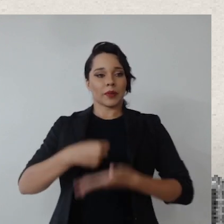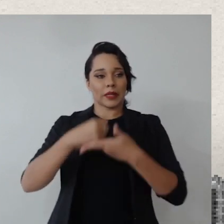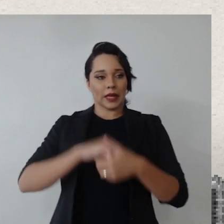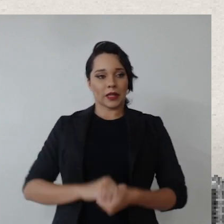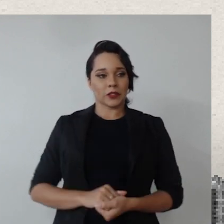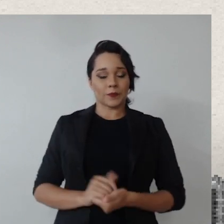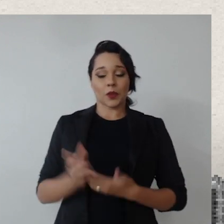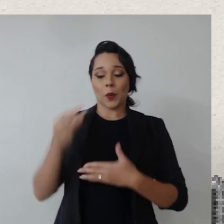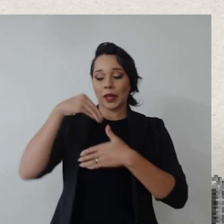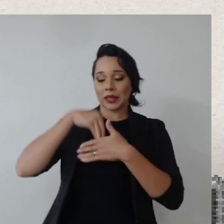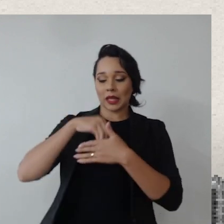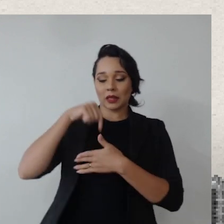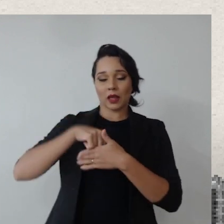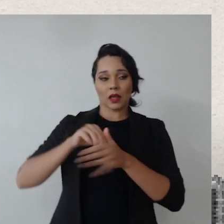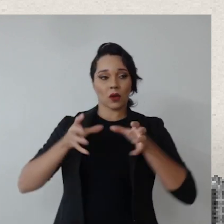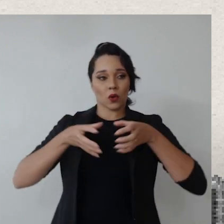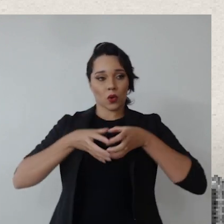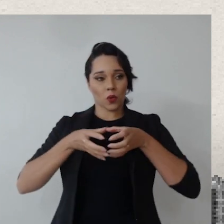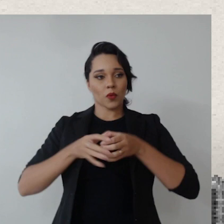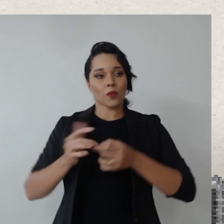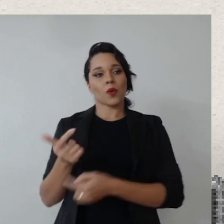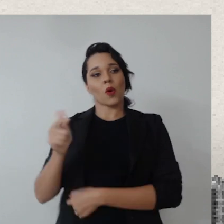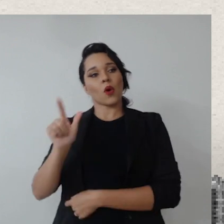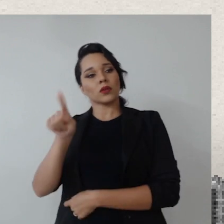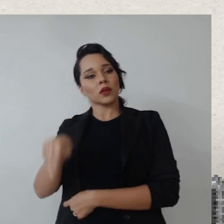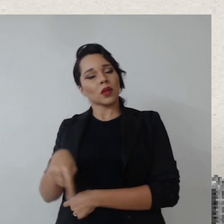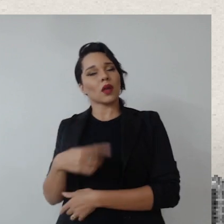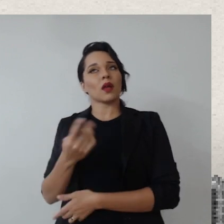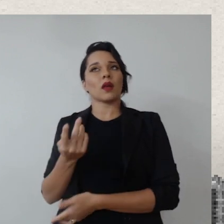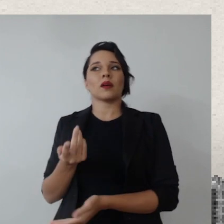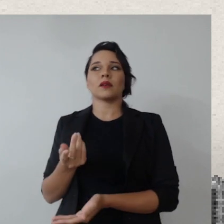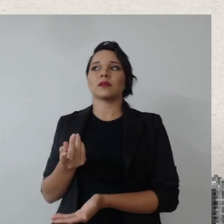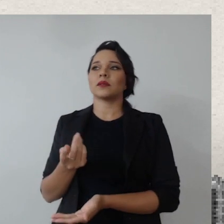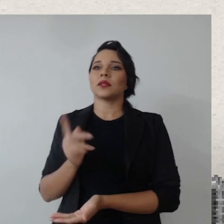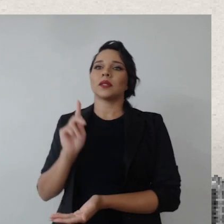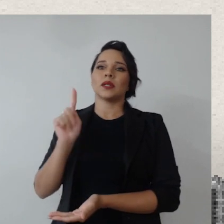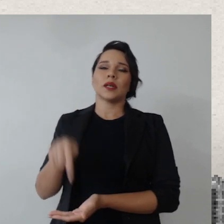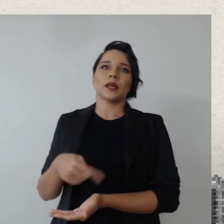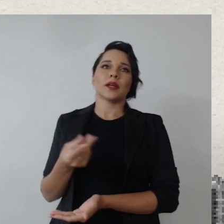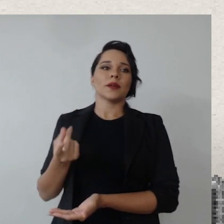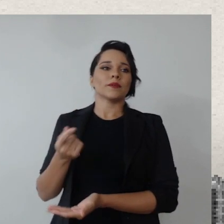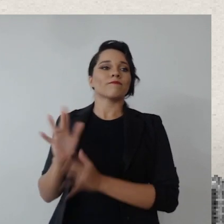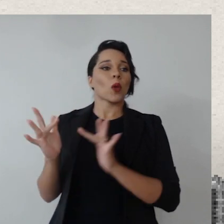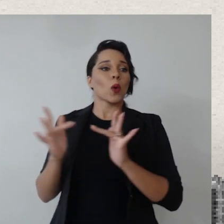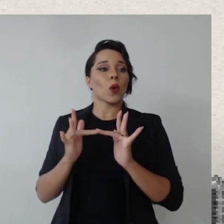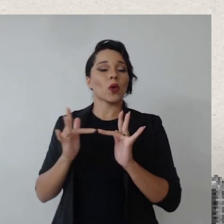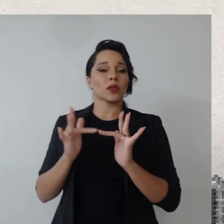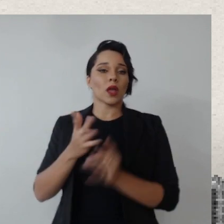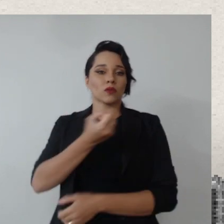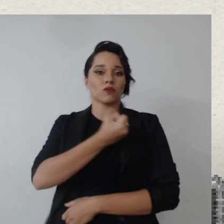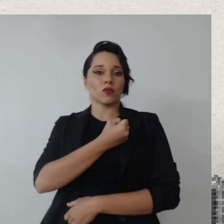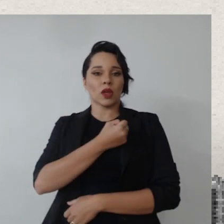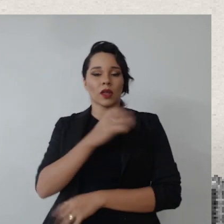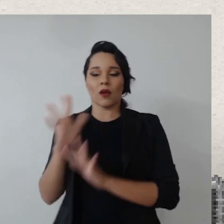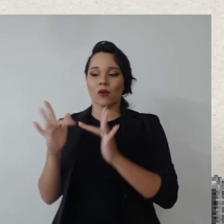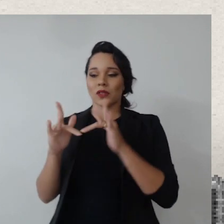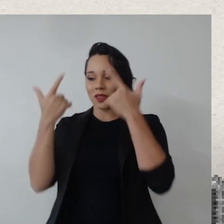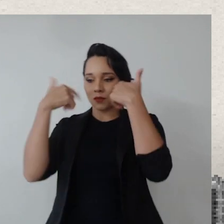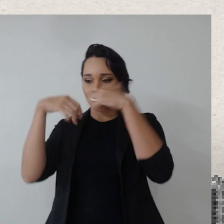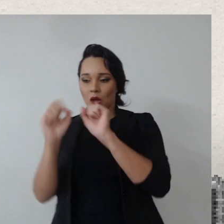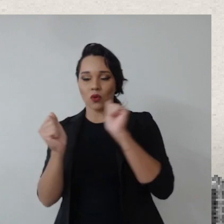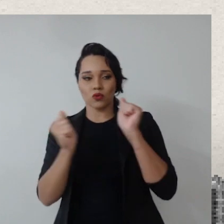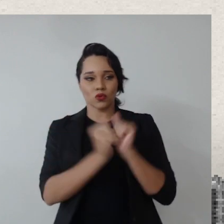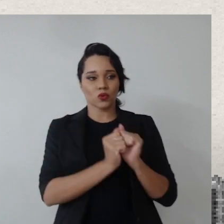sustentabilidade, uma interna que é da comissão, a outra que são o contato do tribunal com as